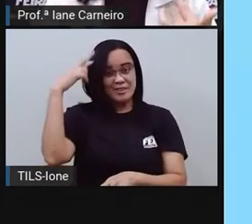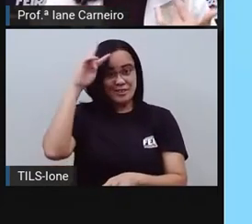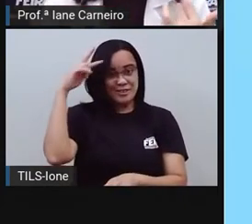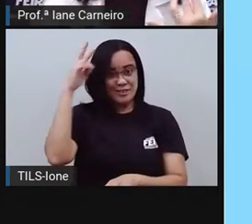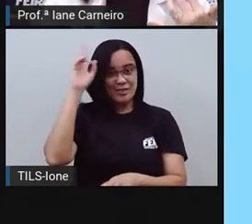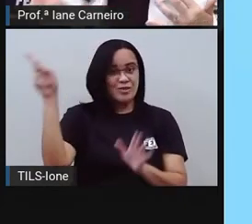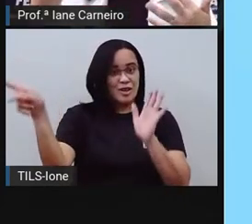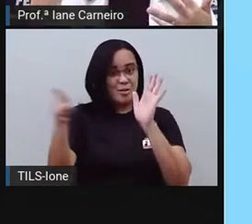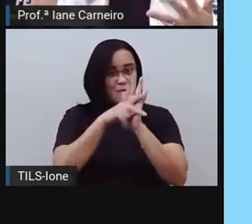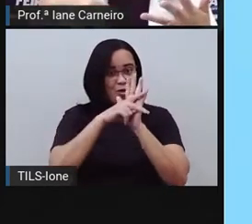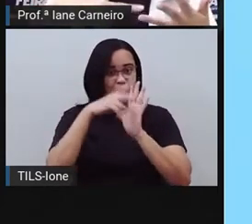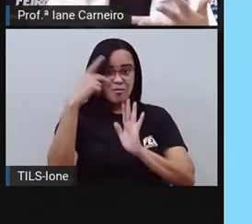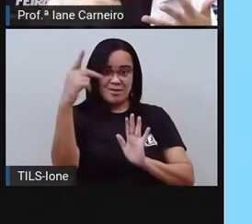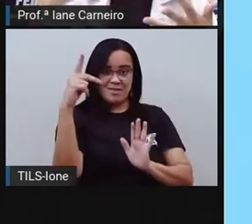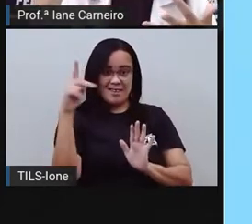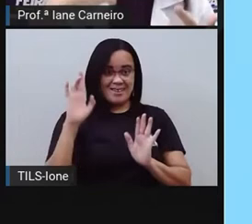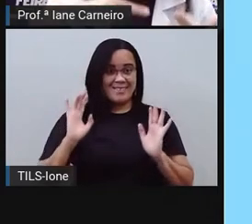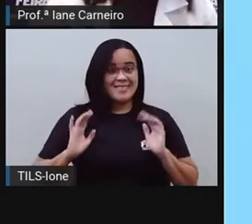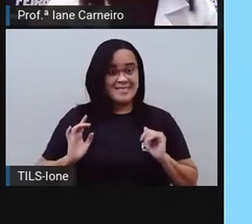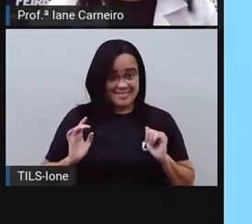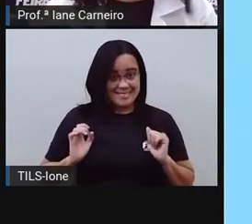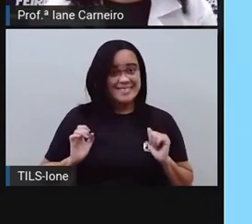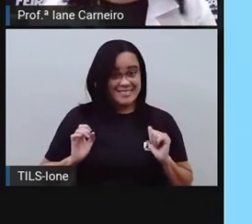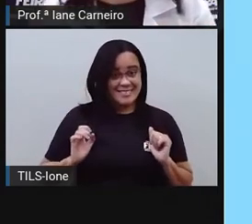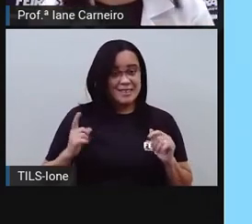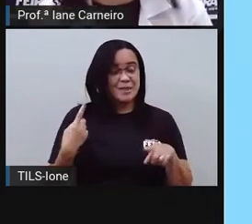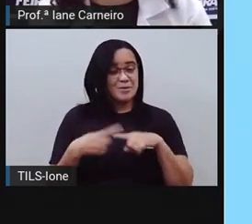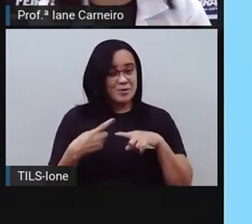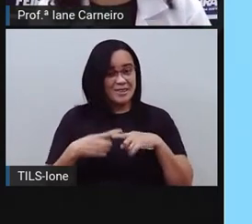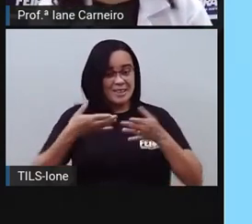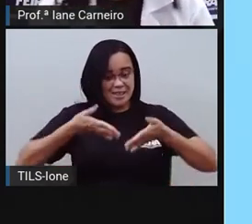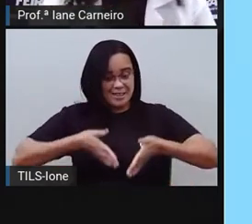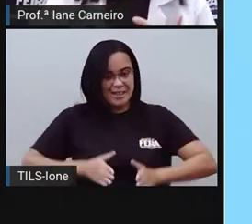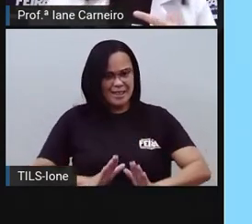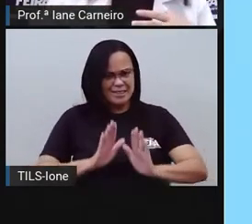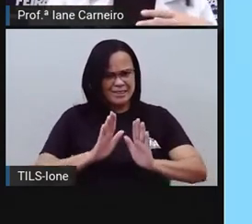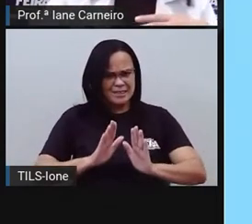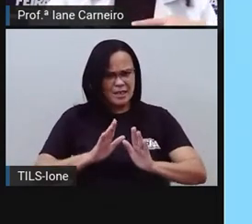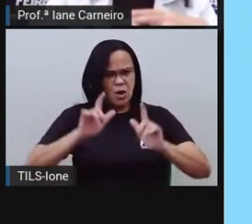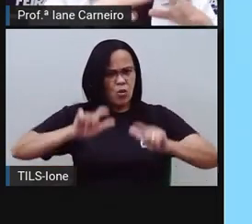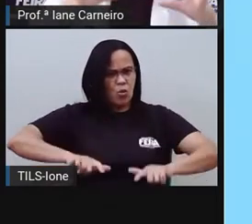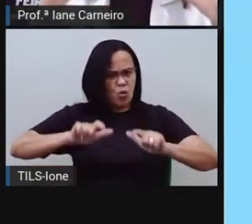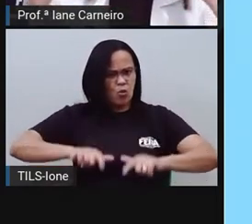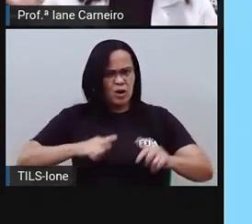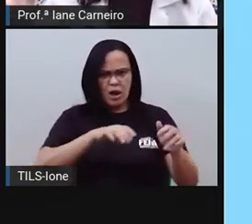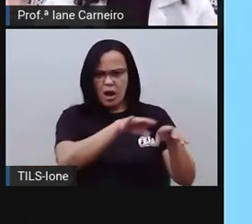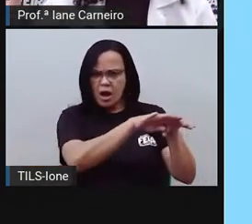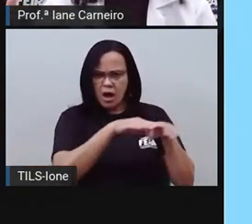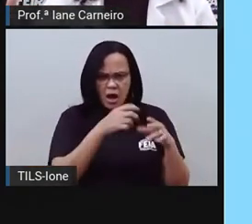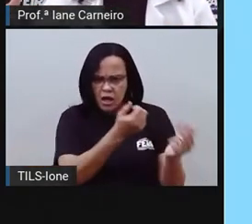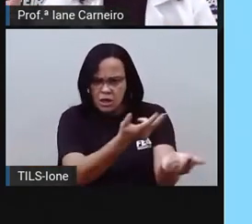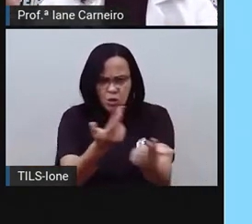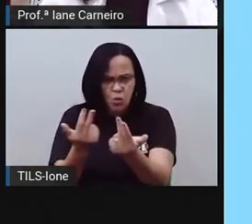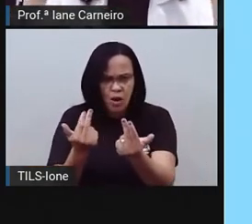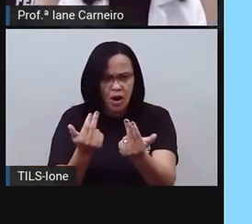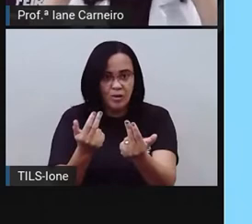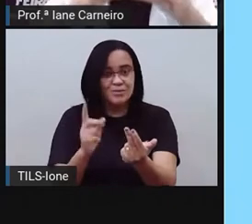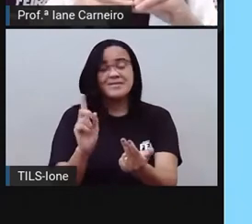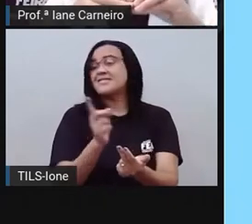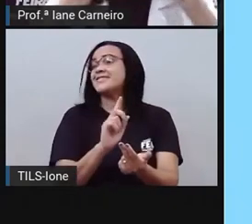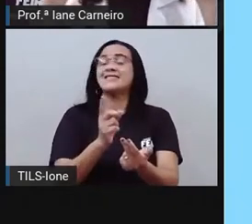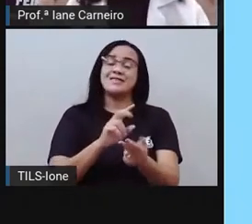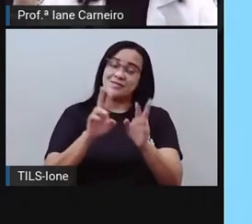vida que eu, nem todas as pessoas nasceram no mesmo lugar que eu, né, então nós somos diferentes e